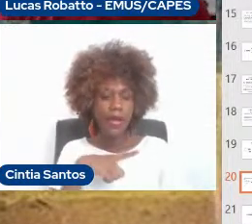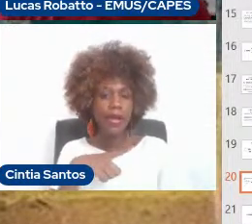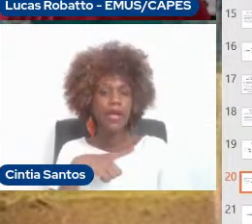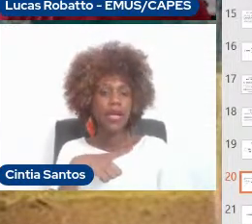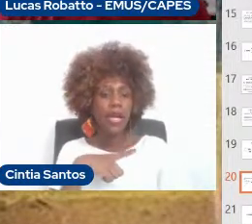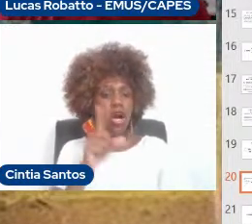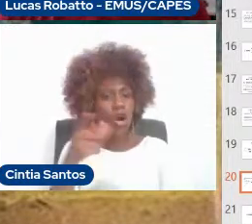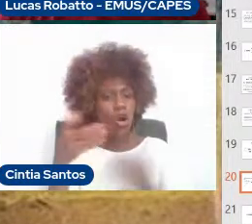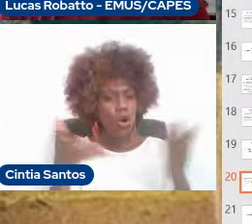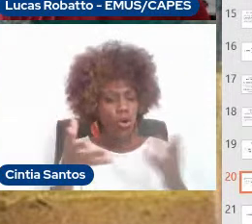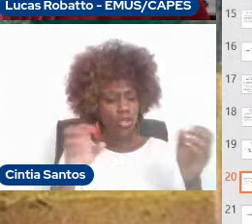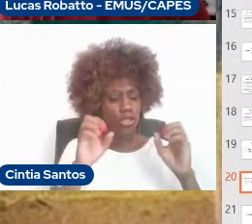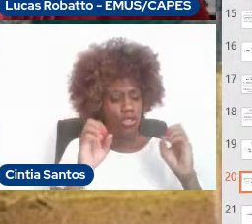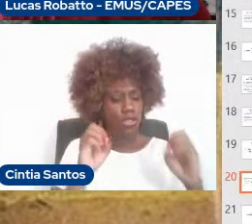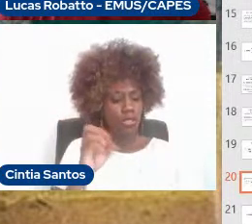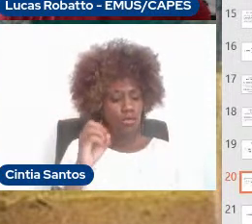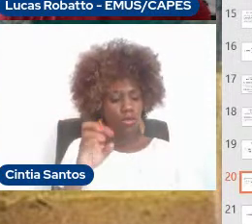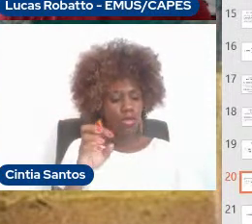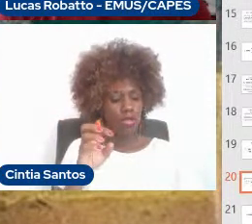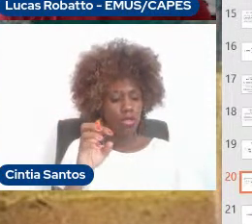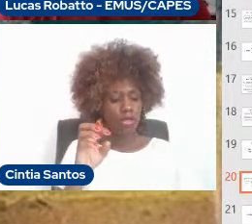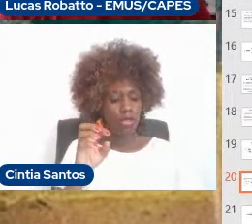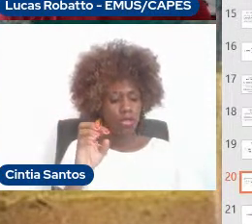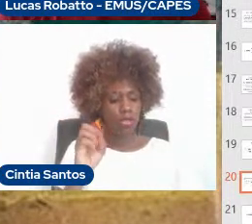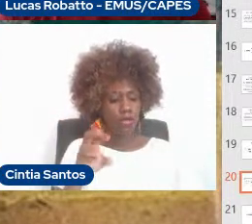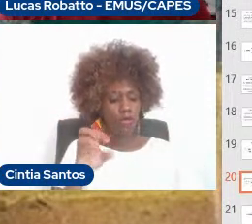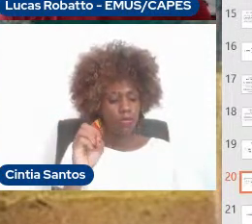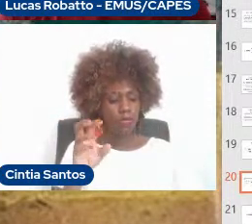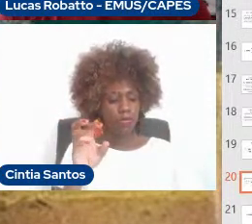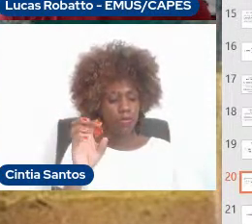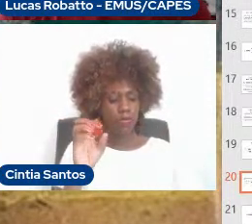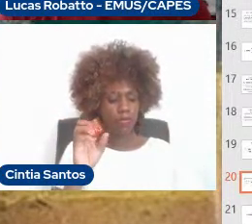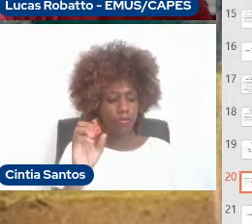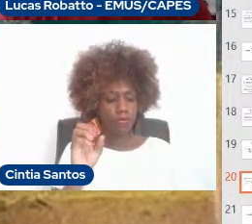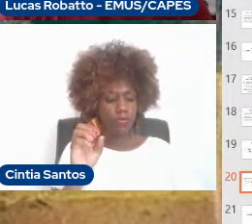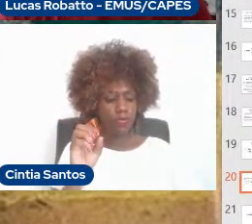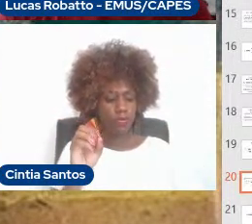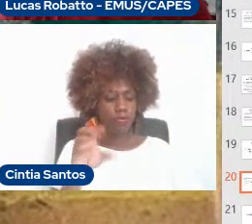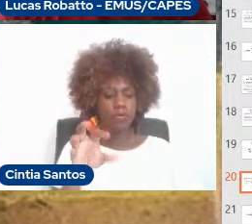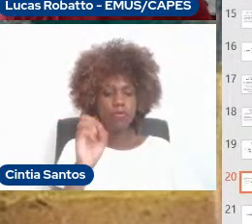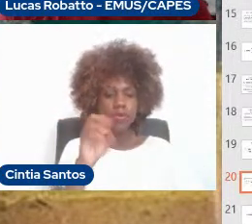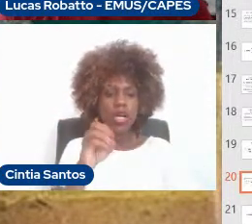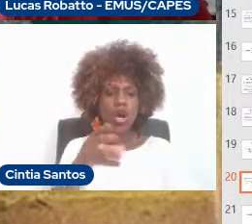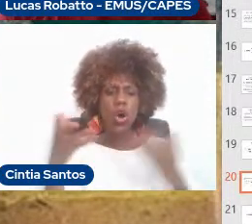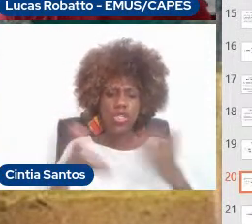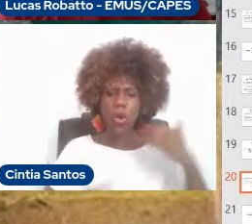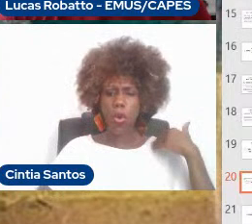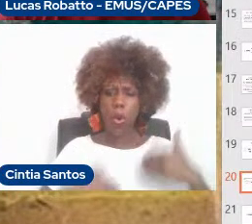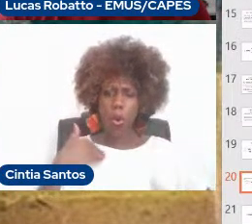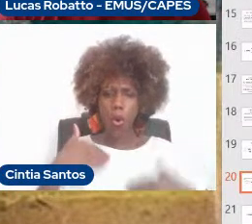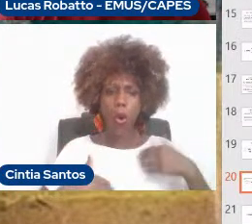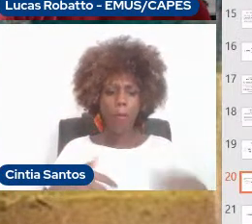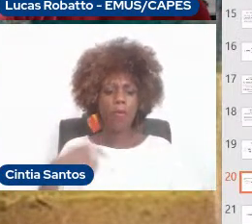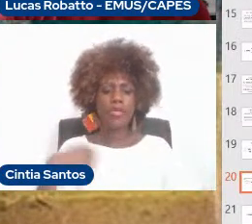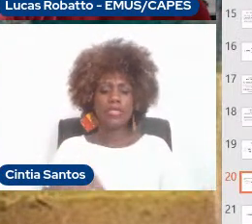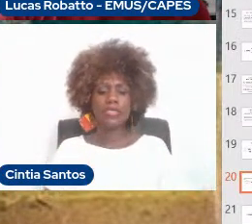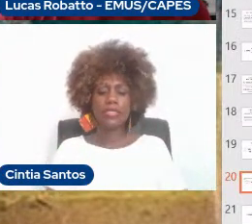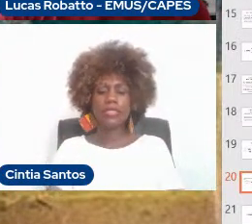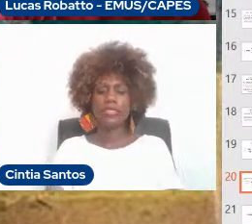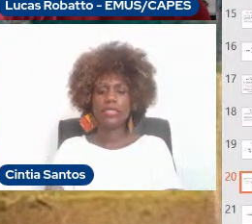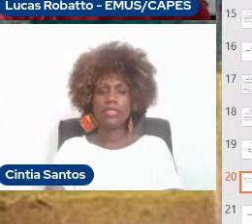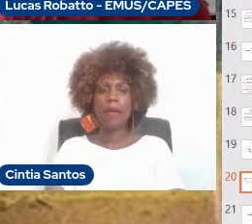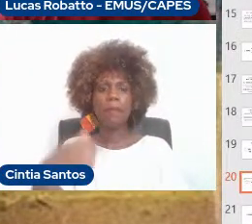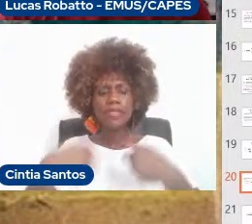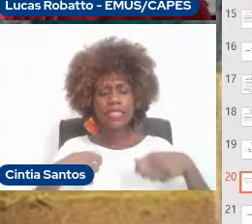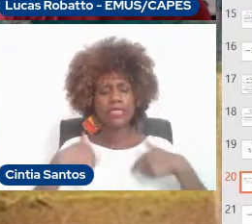hoje na educação musical, na educação do instrumento, é essa conscientização de que existe um corpo, de que ele precisa ser trabalhado, de que a percepção